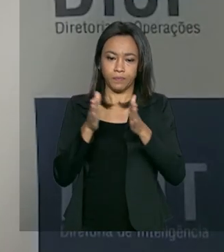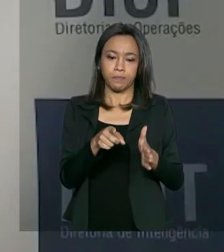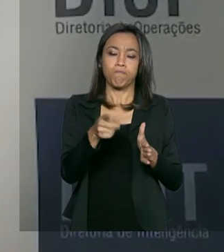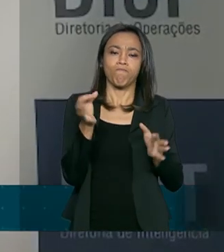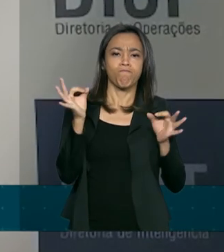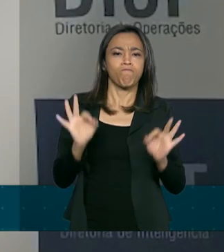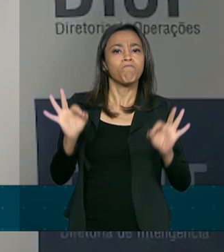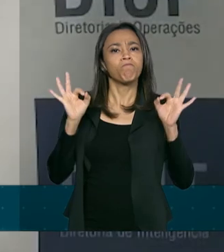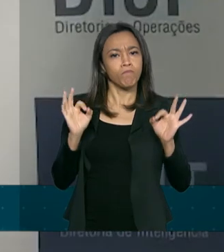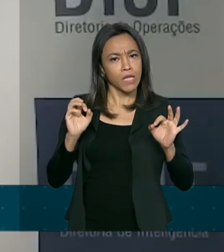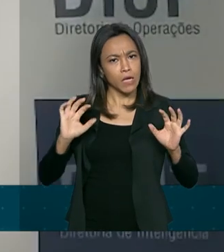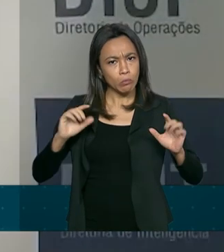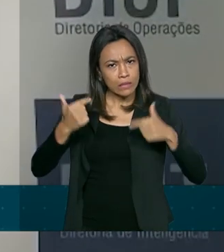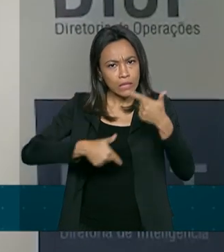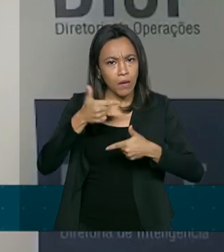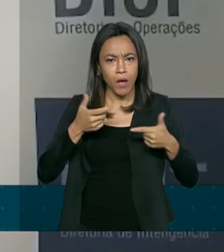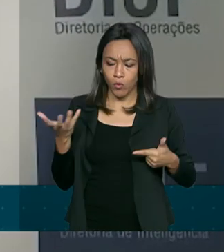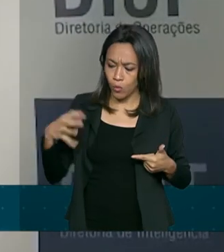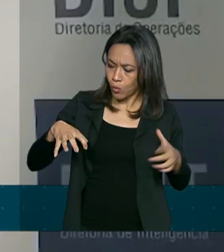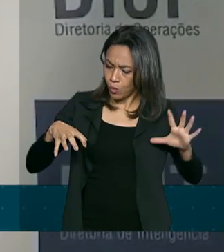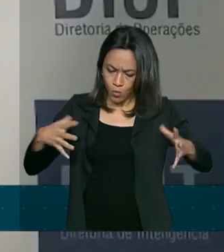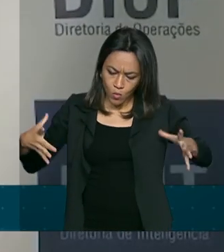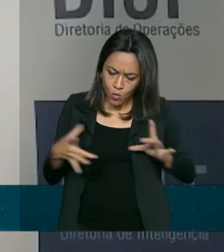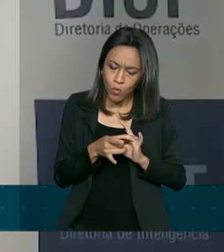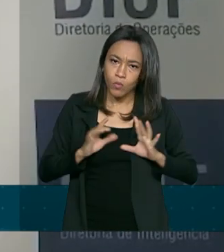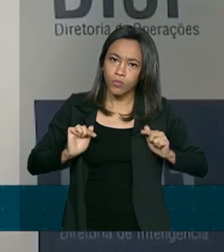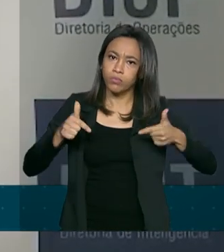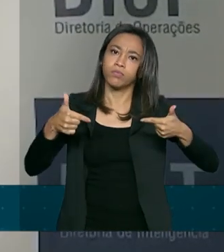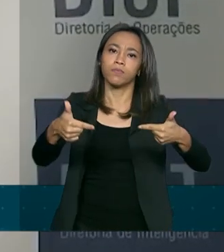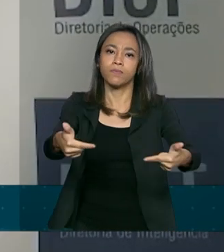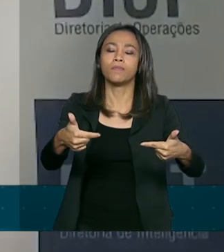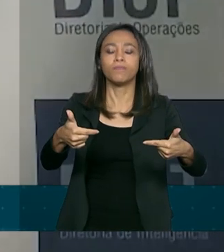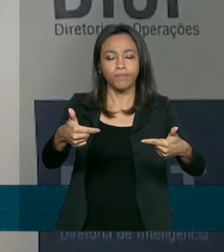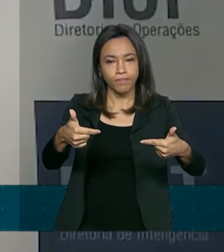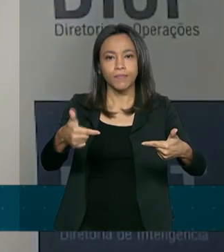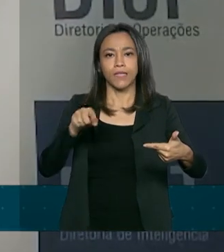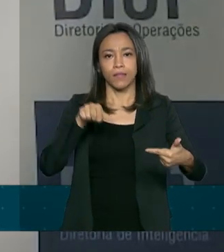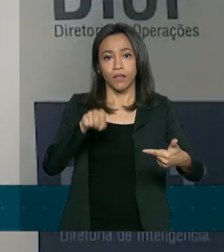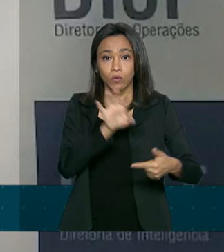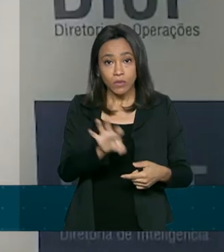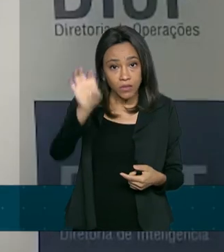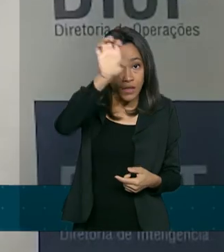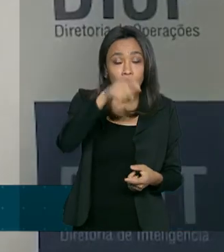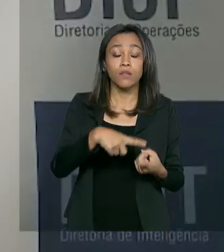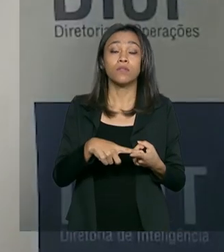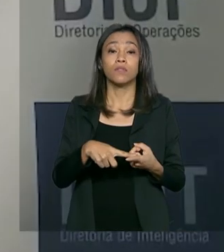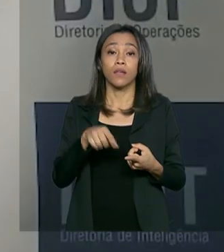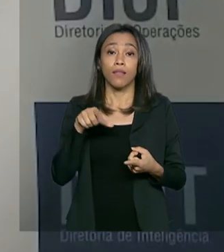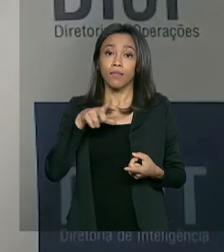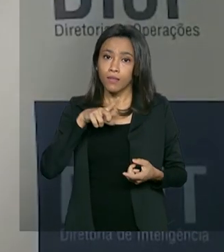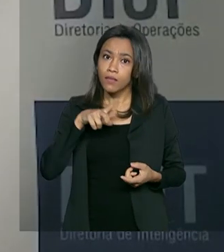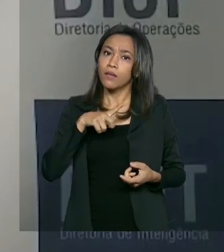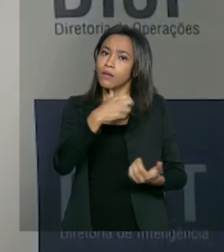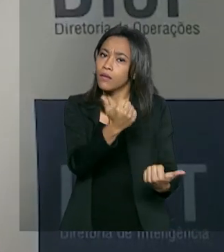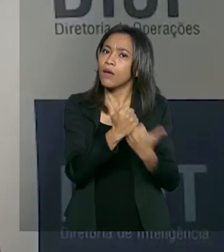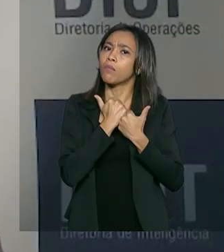é fruto de um trabalho integrado, as nossas unidades que operam nas pontas, unidades estaduais, unidades federais, elas têm tido esse